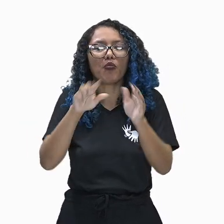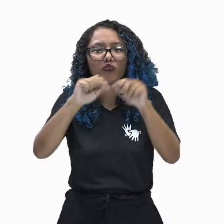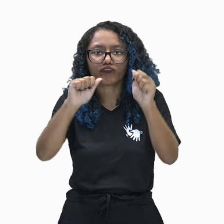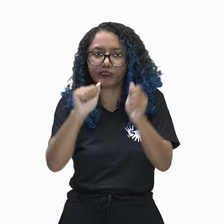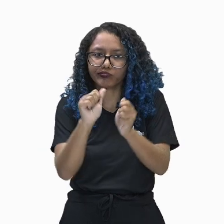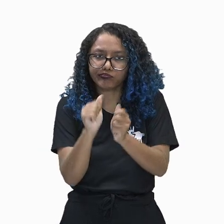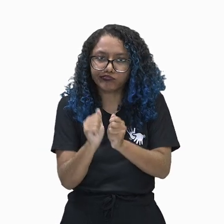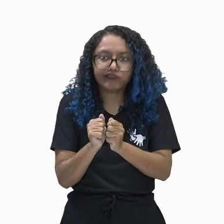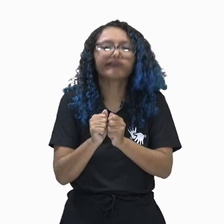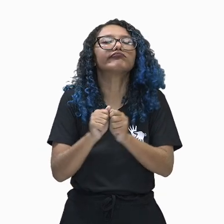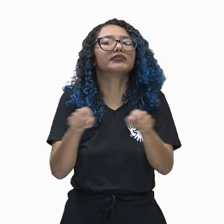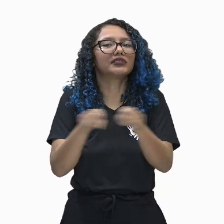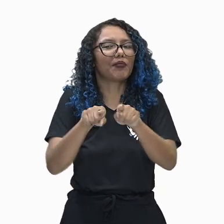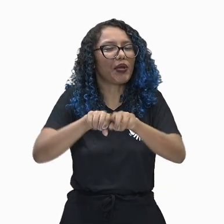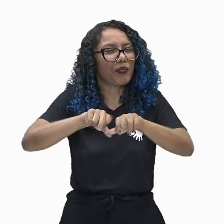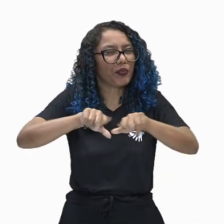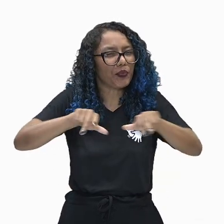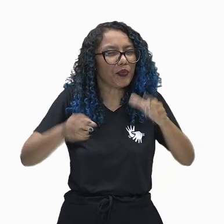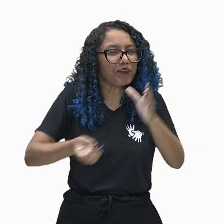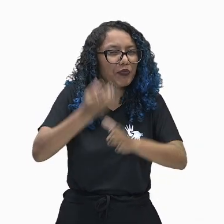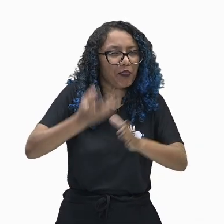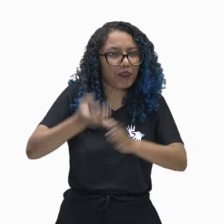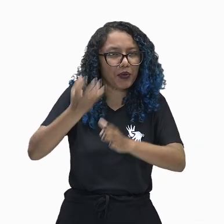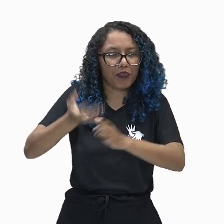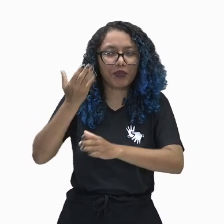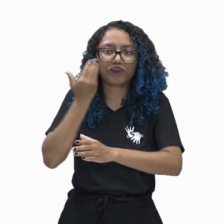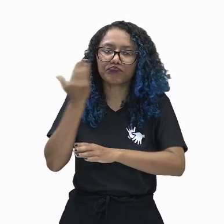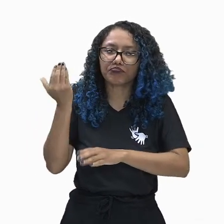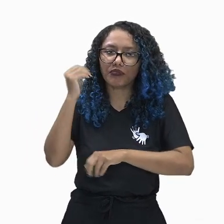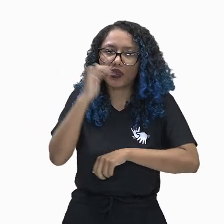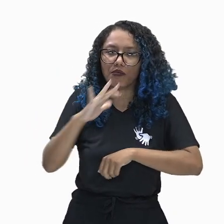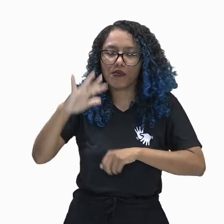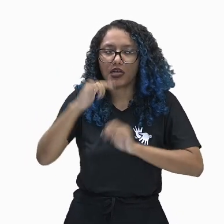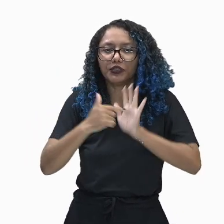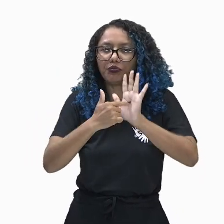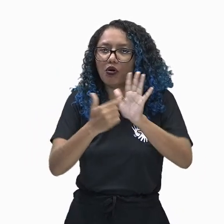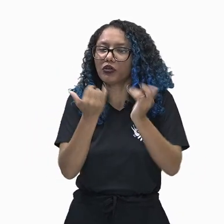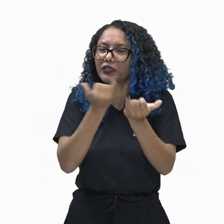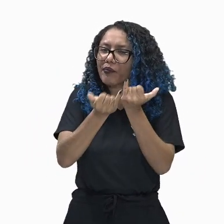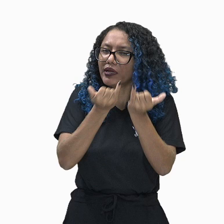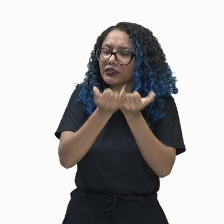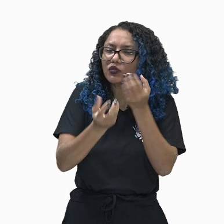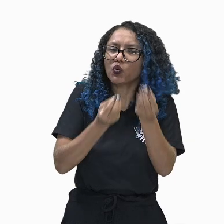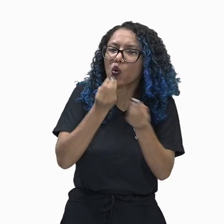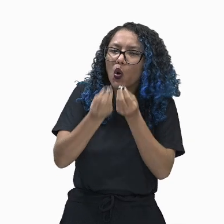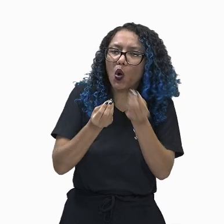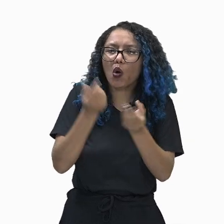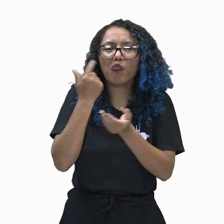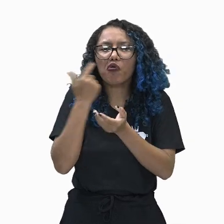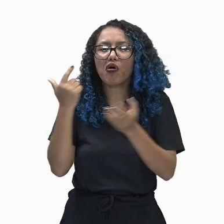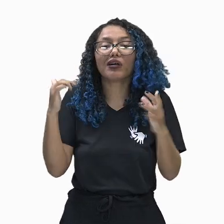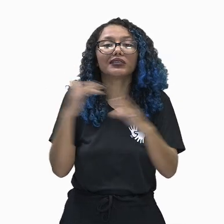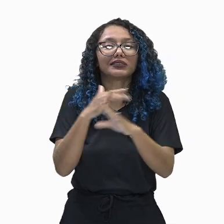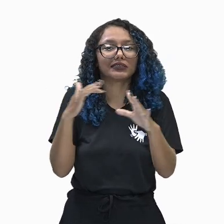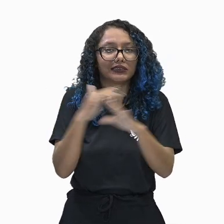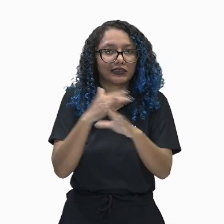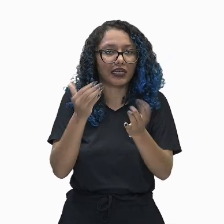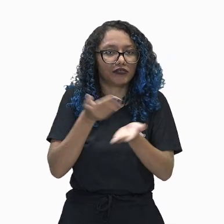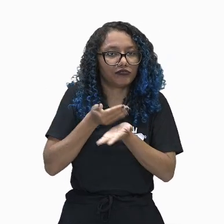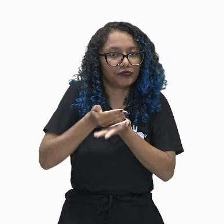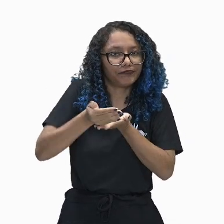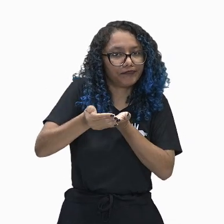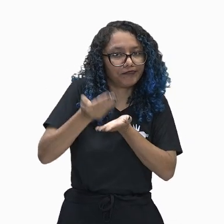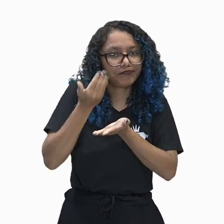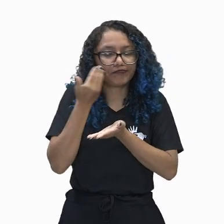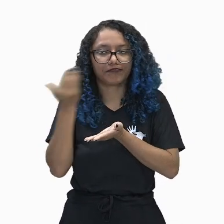escala. Vocês têm aí então essa imagem, né? Que é então aí, né? Como seria mais ou menos, não é mesmo? O início da cidade